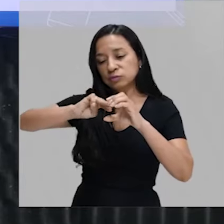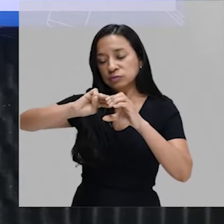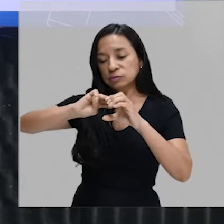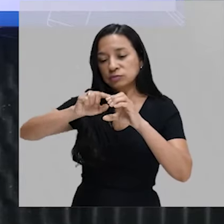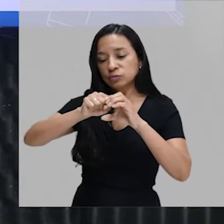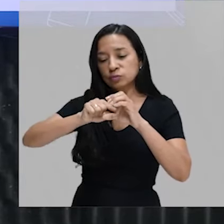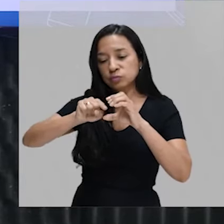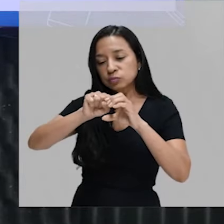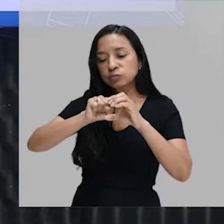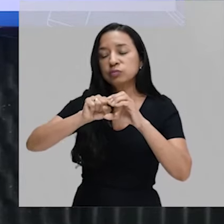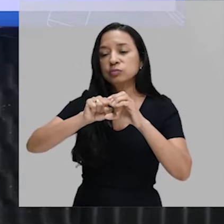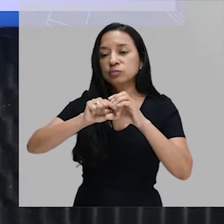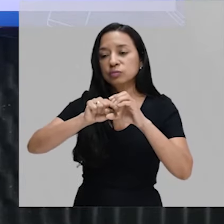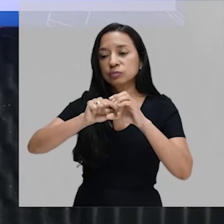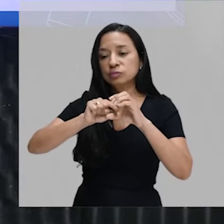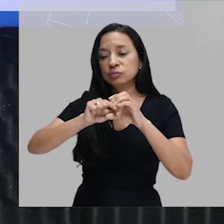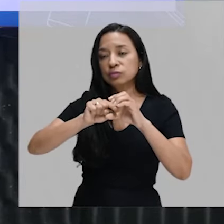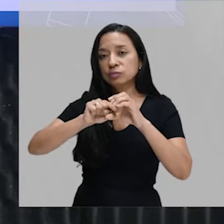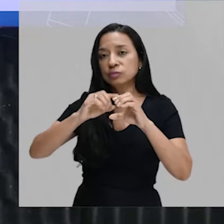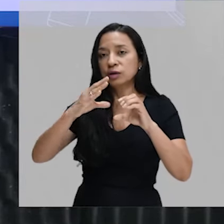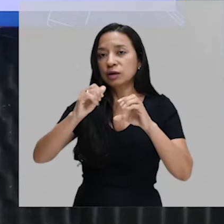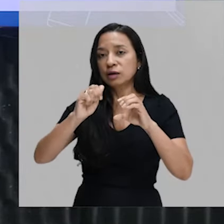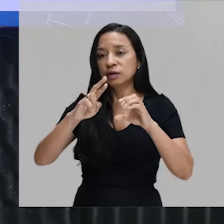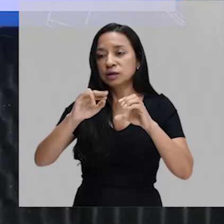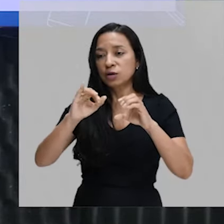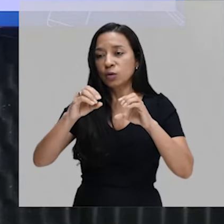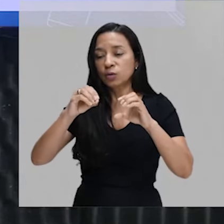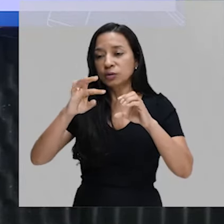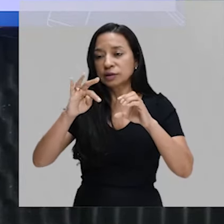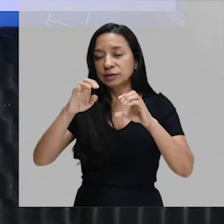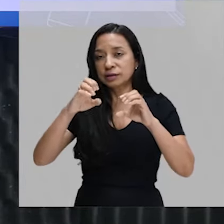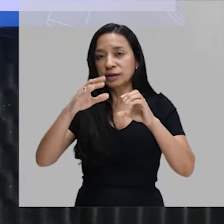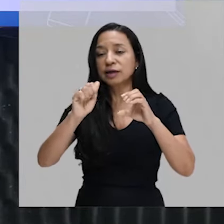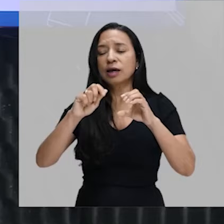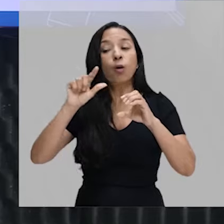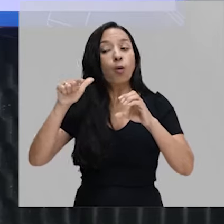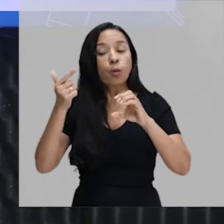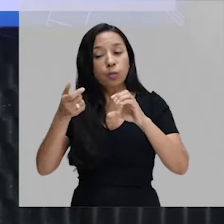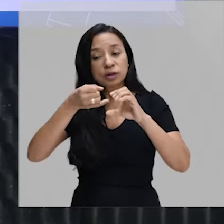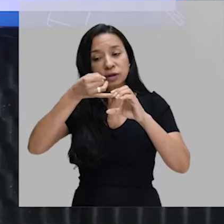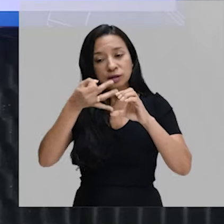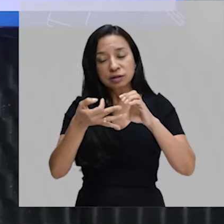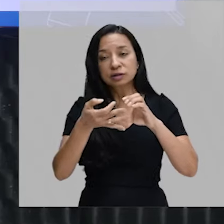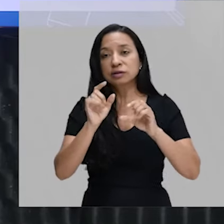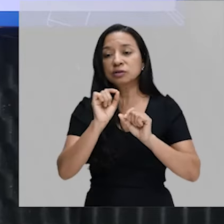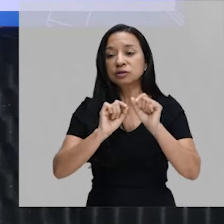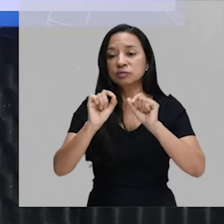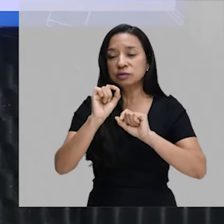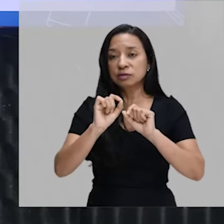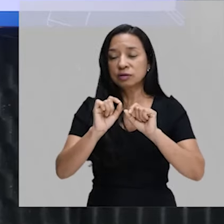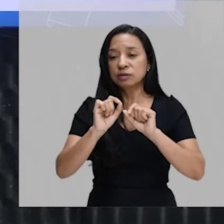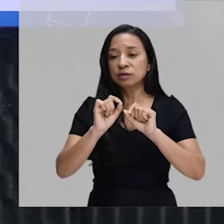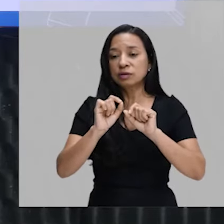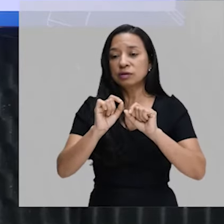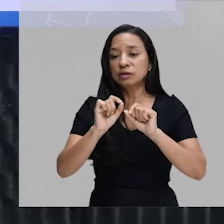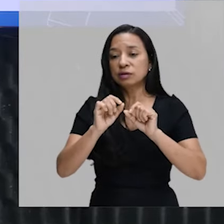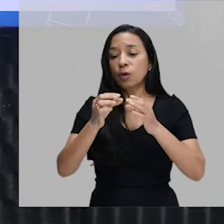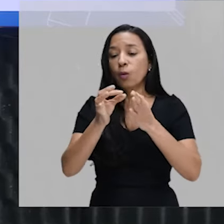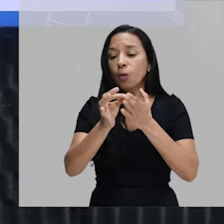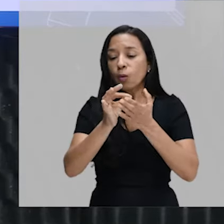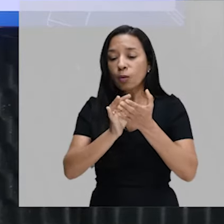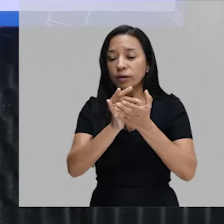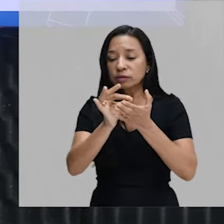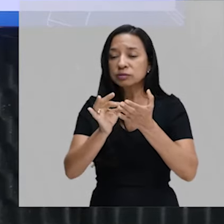carioteca. Uma outra característica da célula eucariótica é a presença de organelas